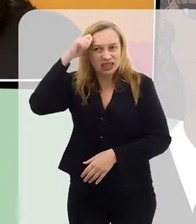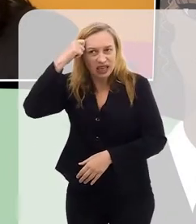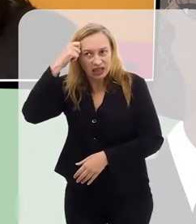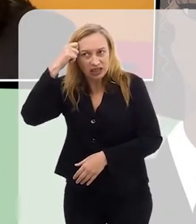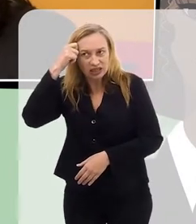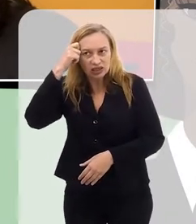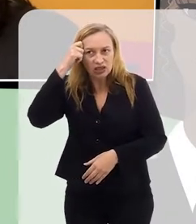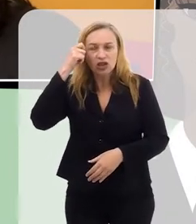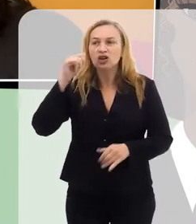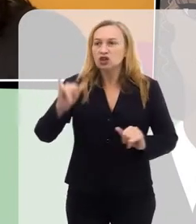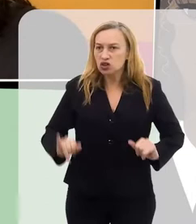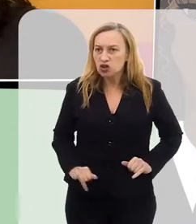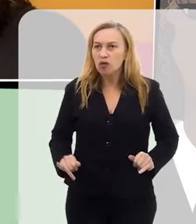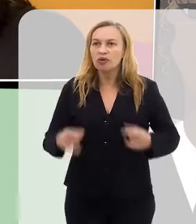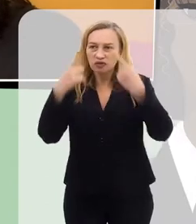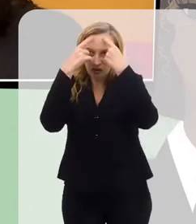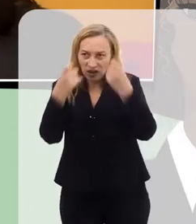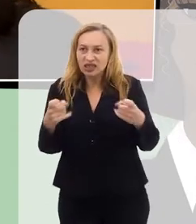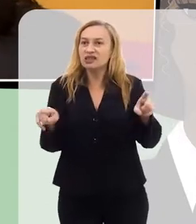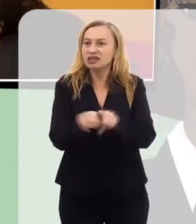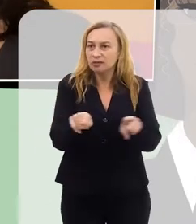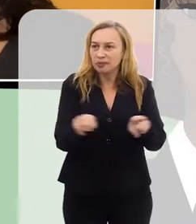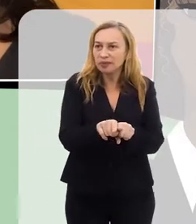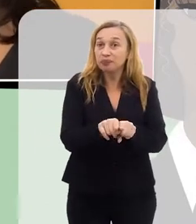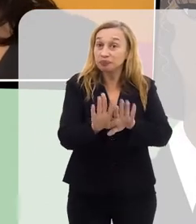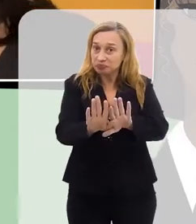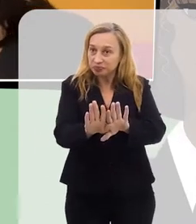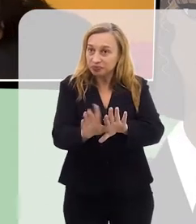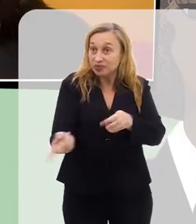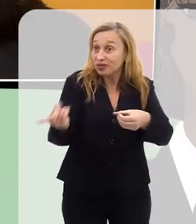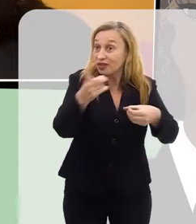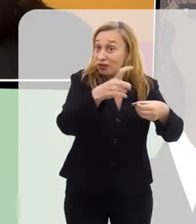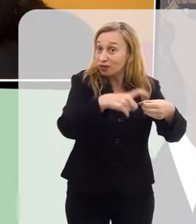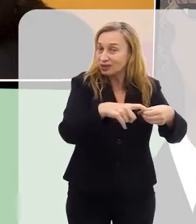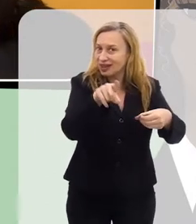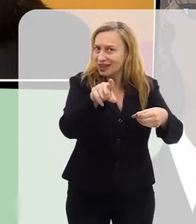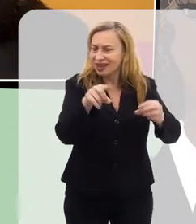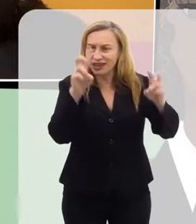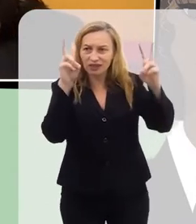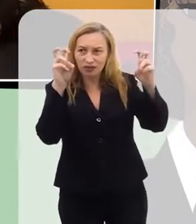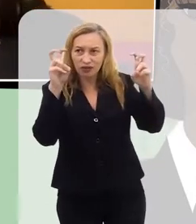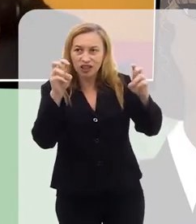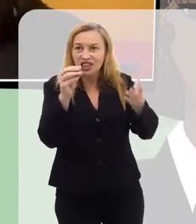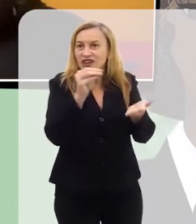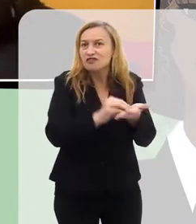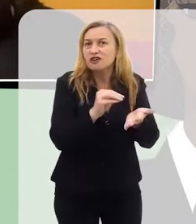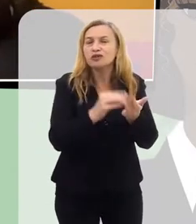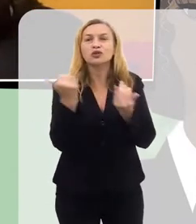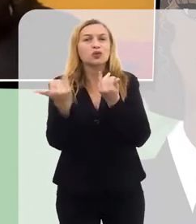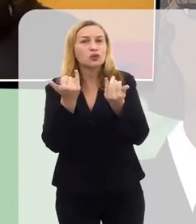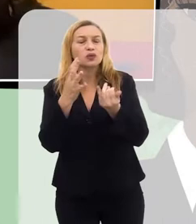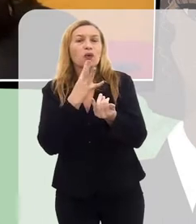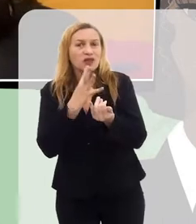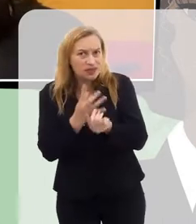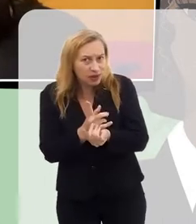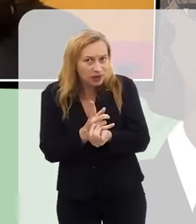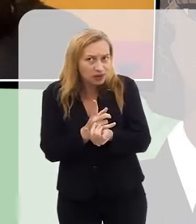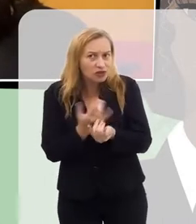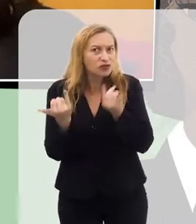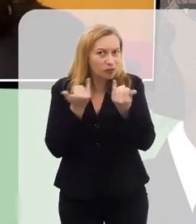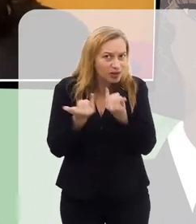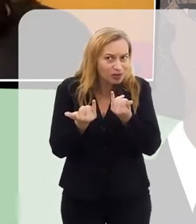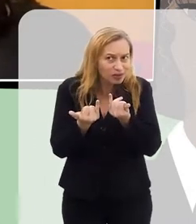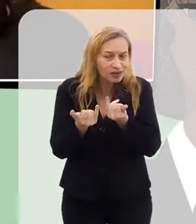sofrem muitas violências. E aí, a gente pode voltar naquele ponto da falta de conhecimento. Sim,